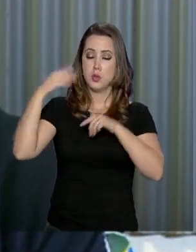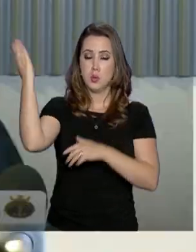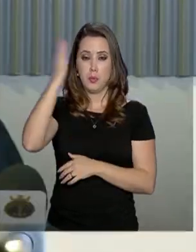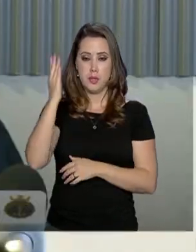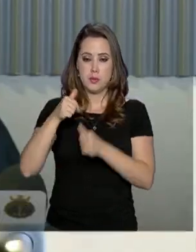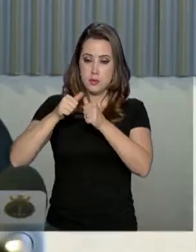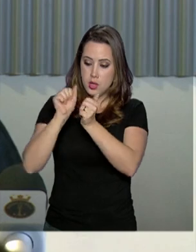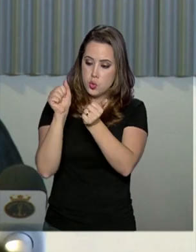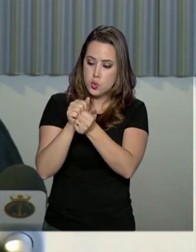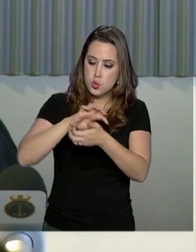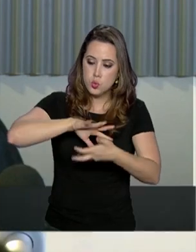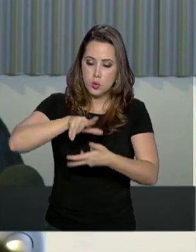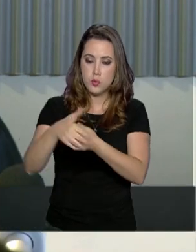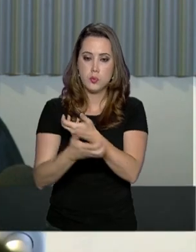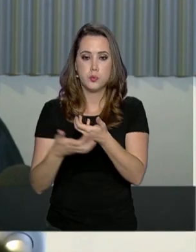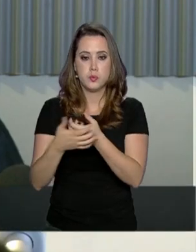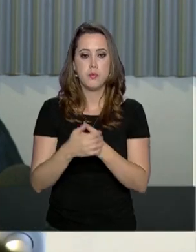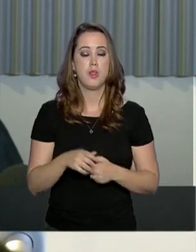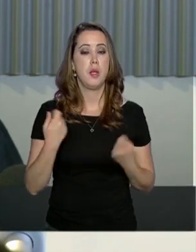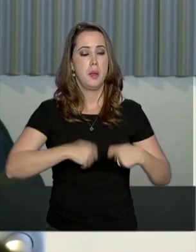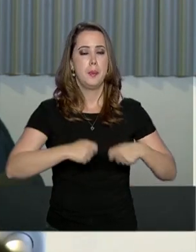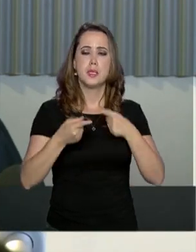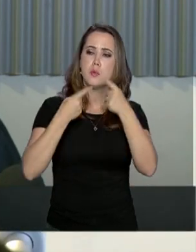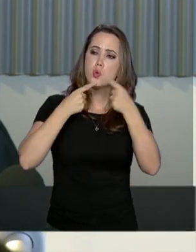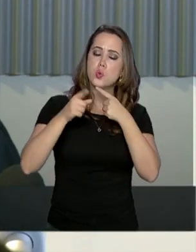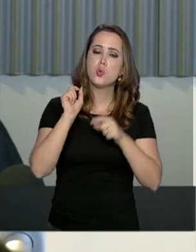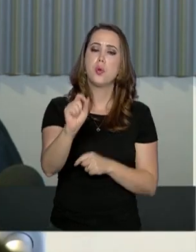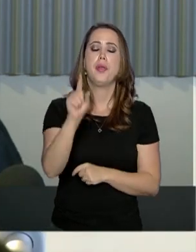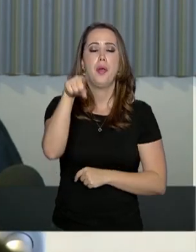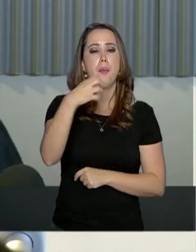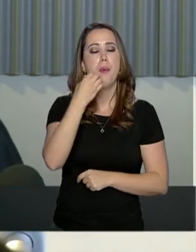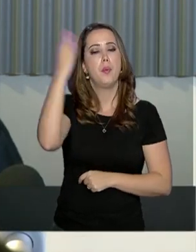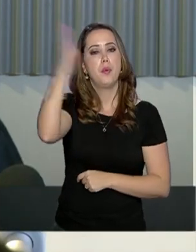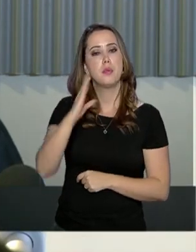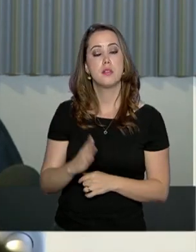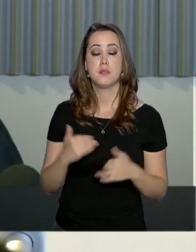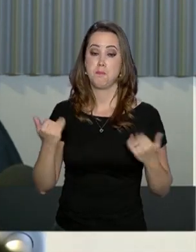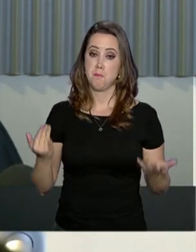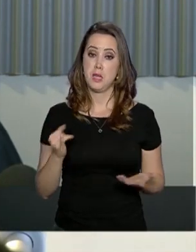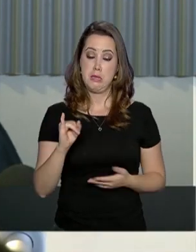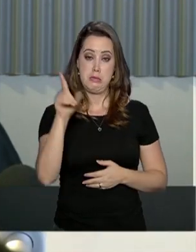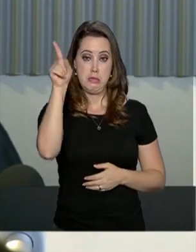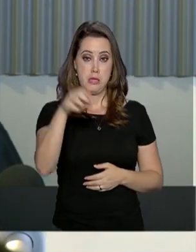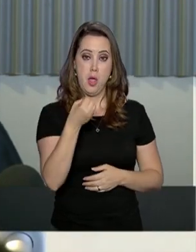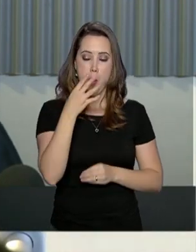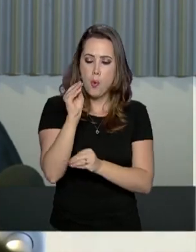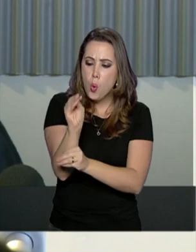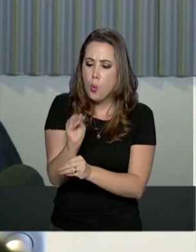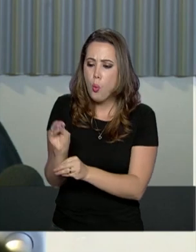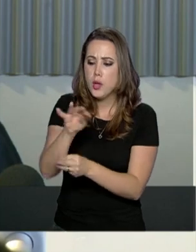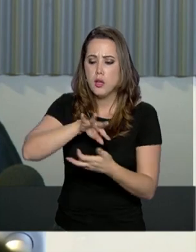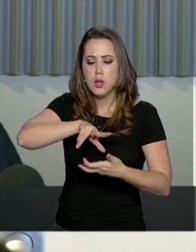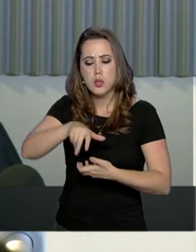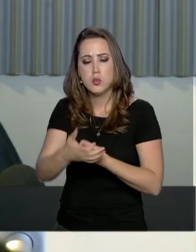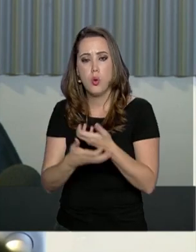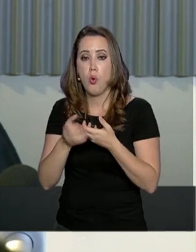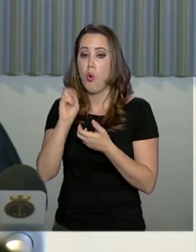no continente Antártico. Nós temos que discutir o que é bom para o Brasil. Se é bom preservar a